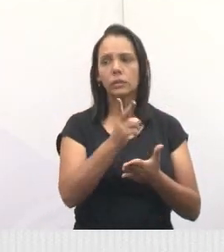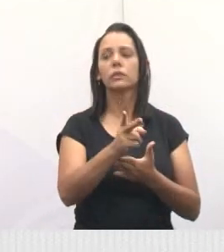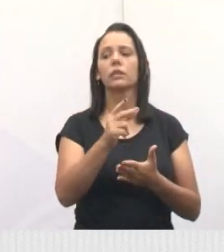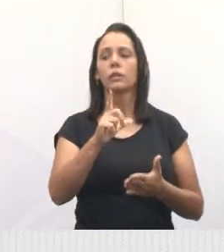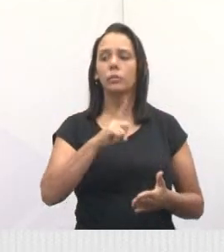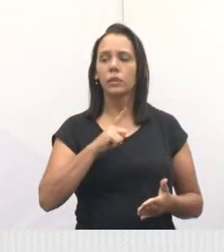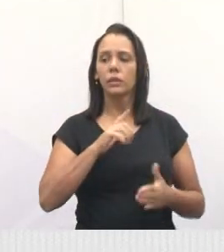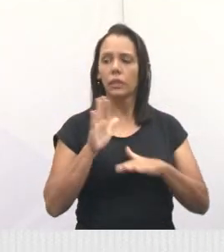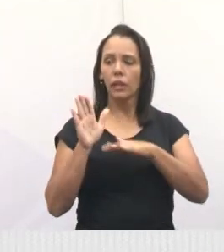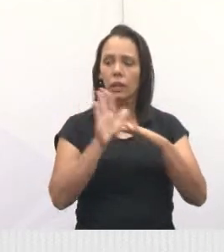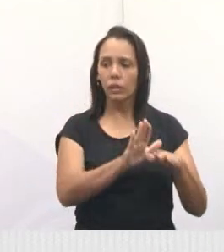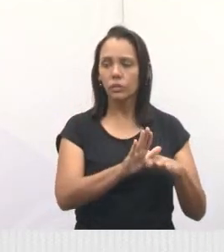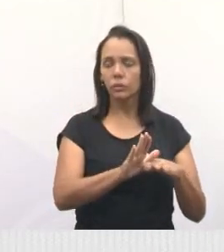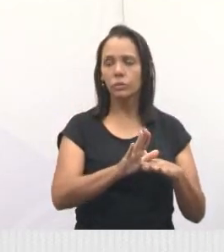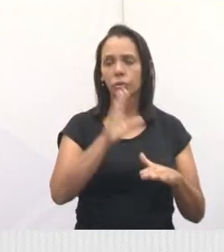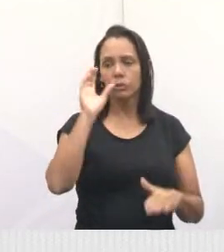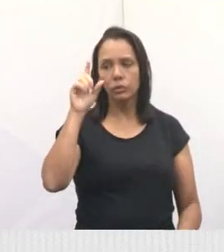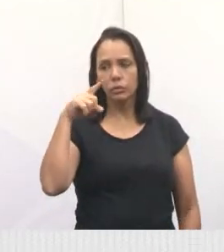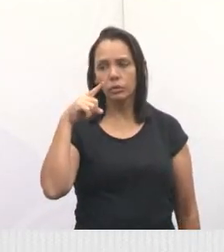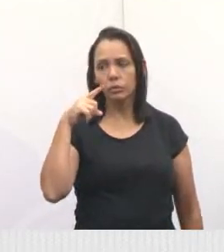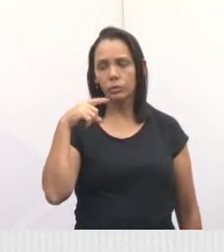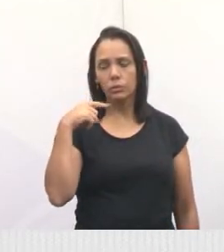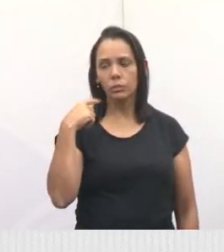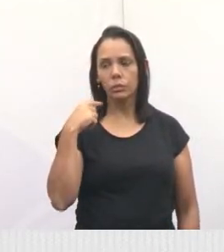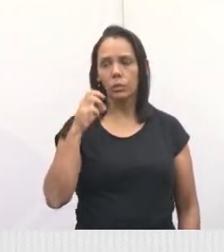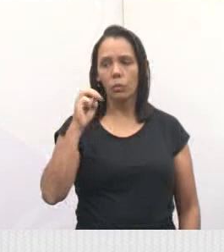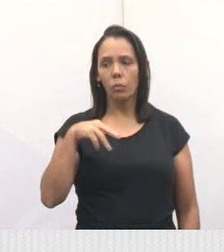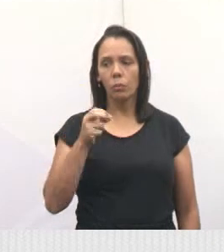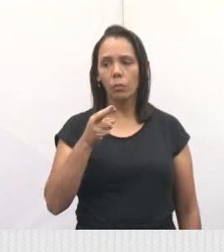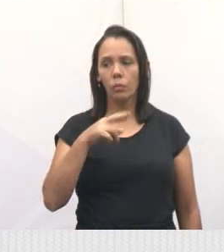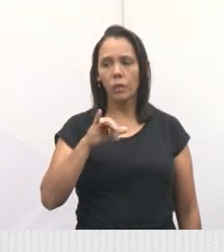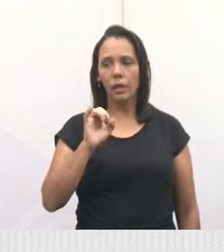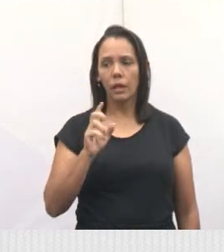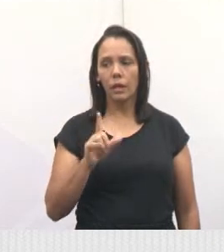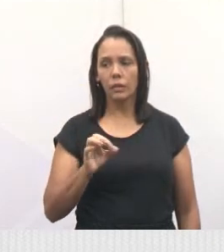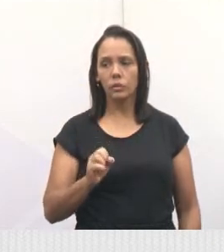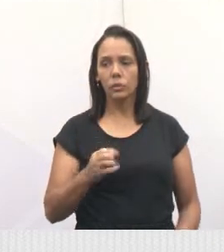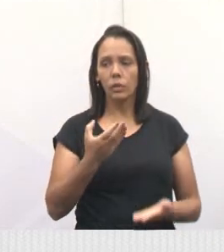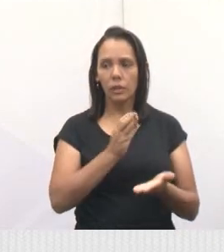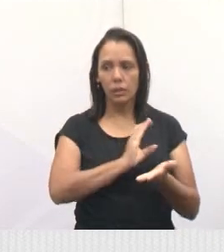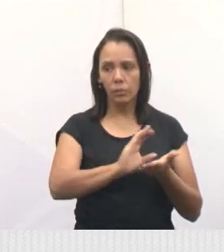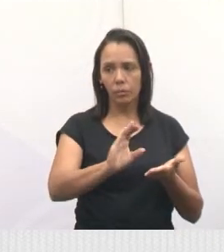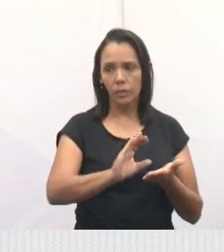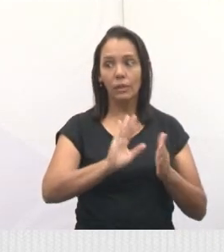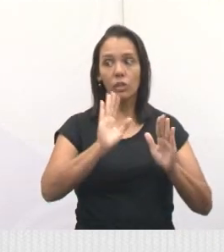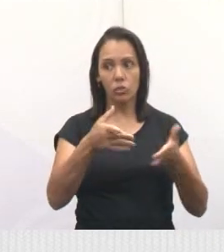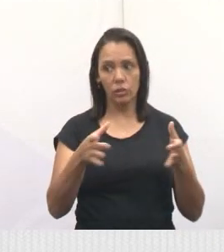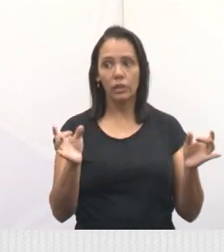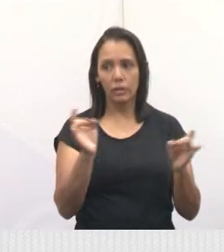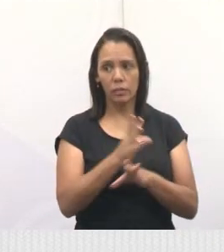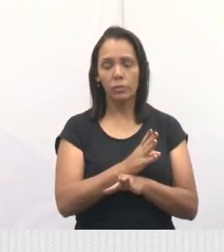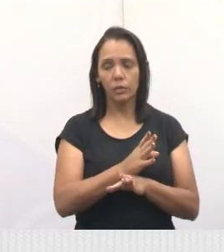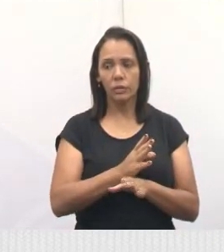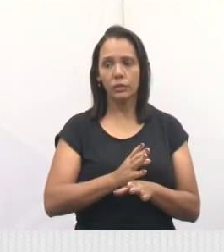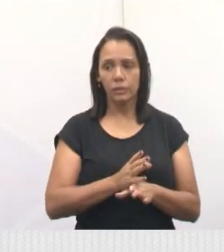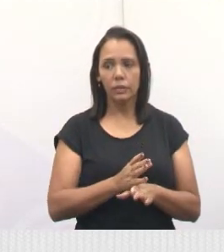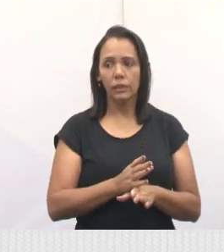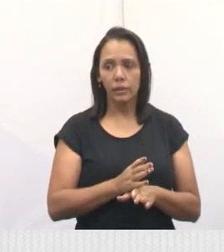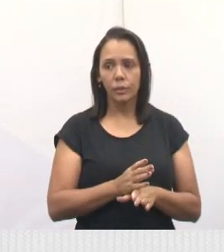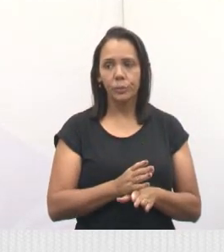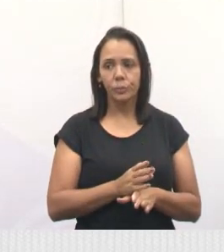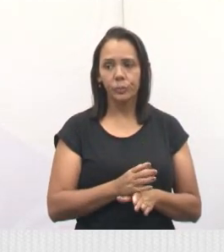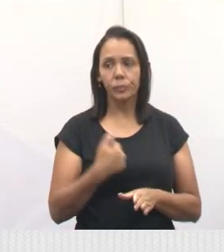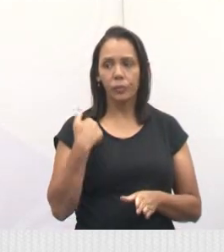com a ajuda do nosso querido deputado Márcio Alvino, que vai estar envelhecendo sem emenda, ou melhor, já envelhecendo sem emenda, não é?